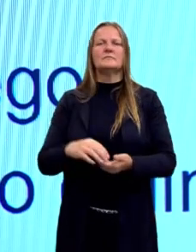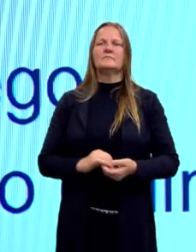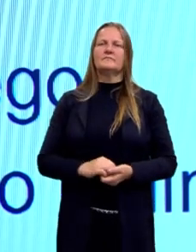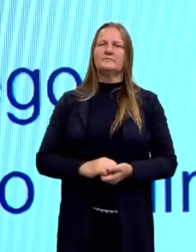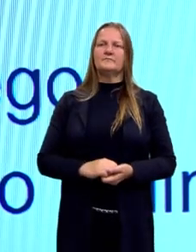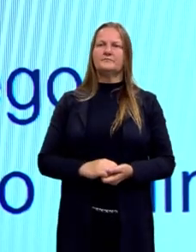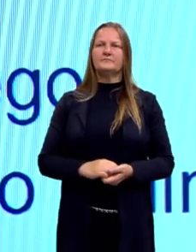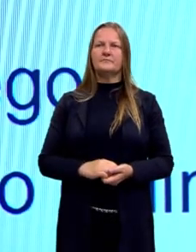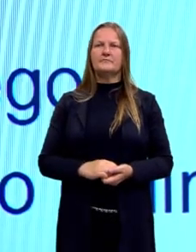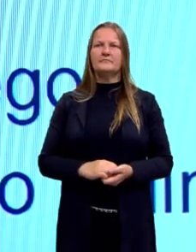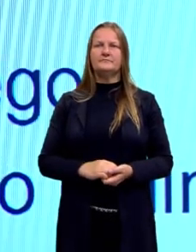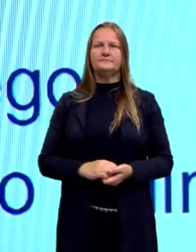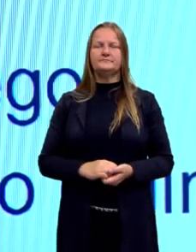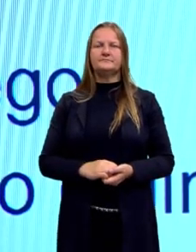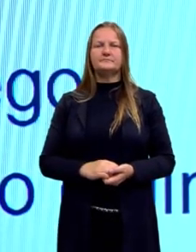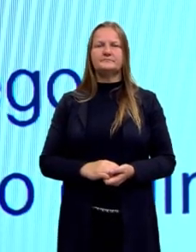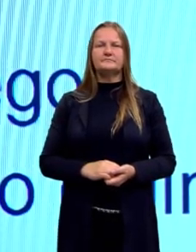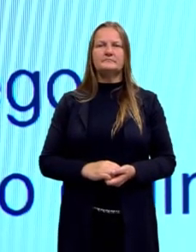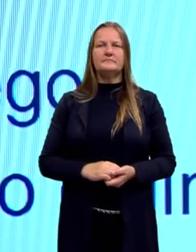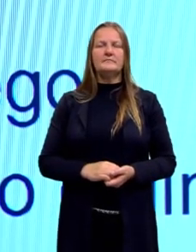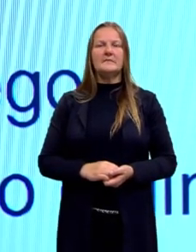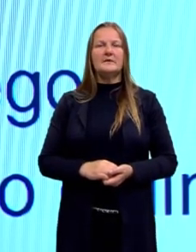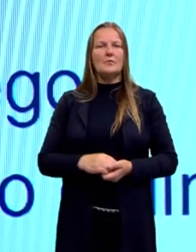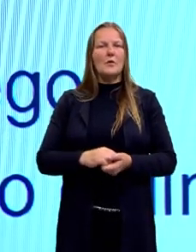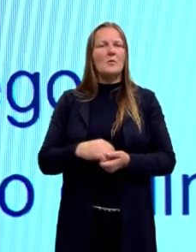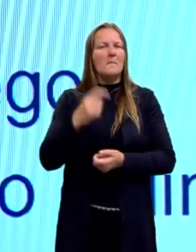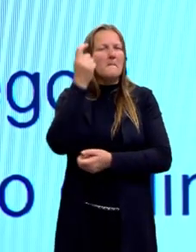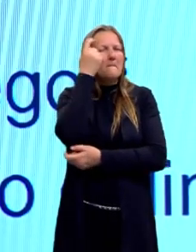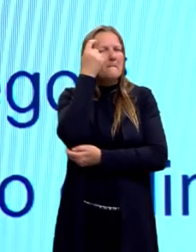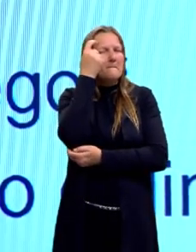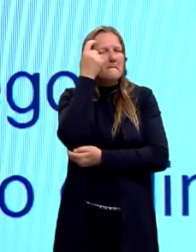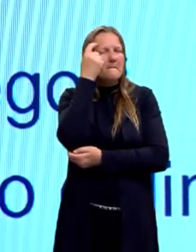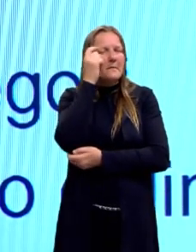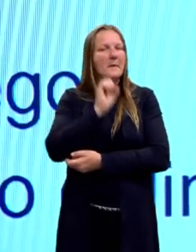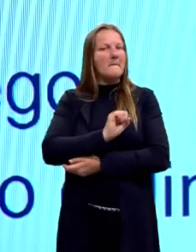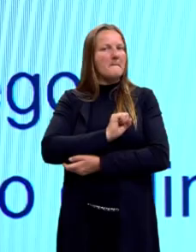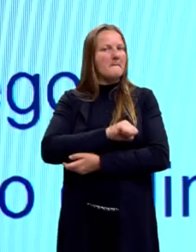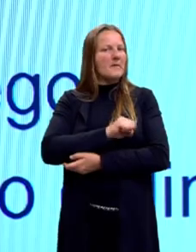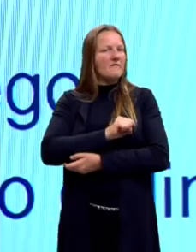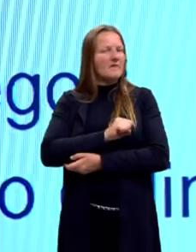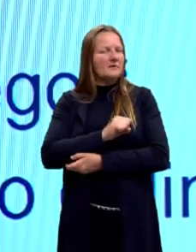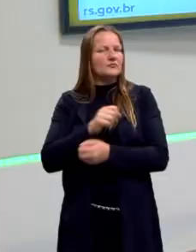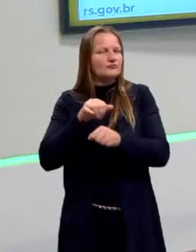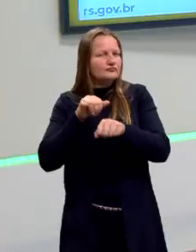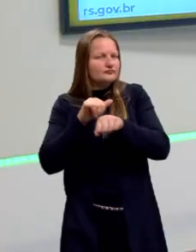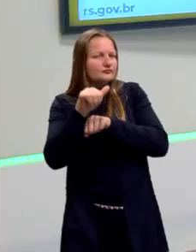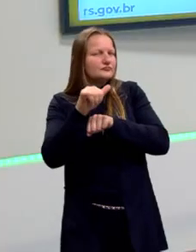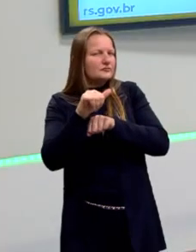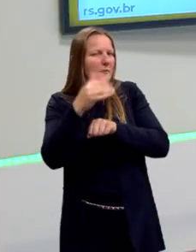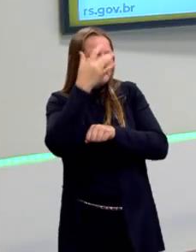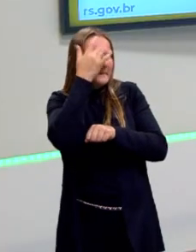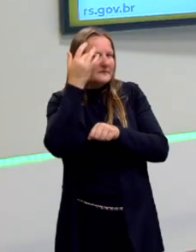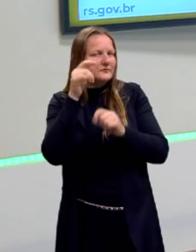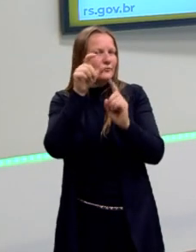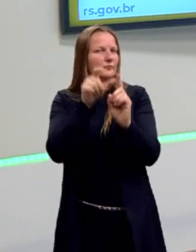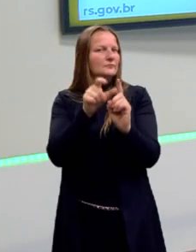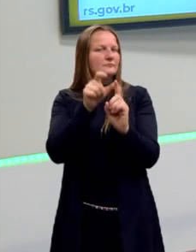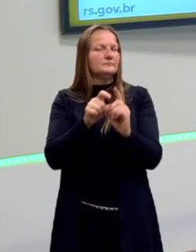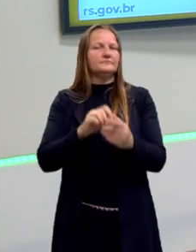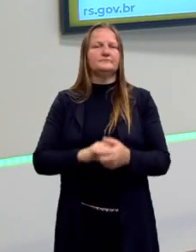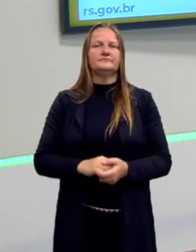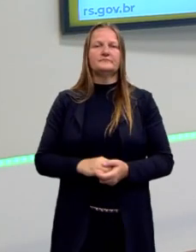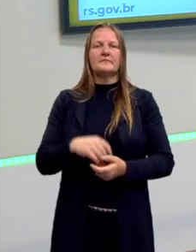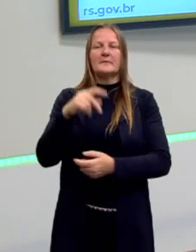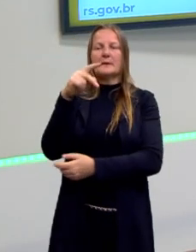argumento. Então, o sofismo é isso. É uma forma maliciosa já de enganar o ouvinte. Já o